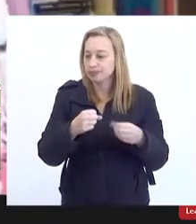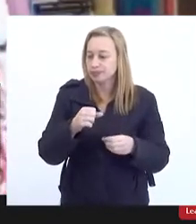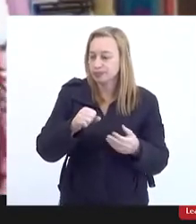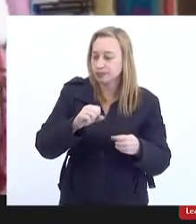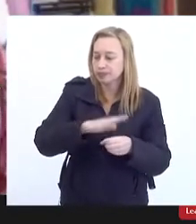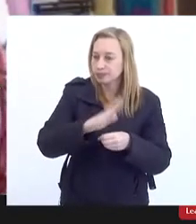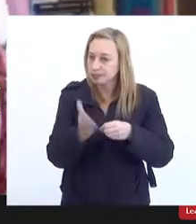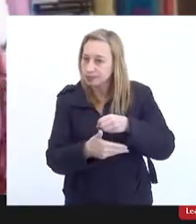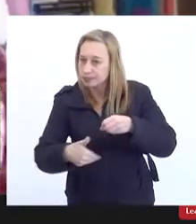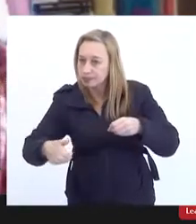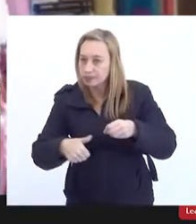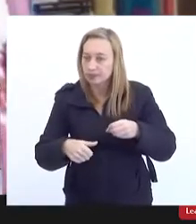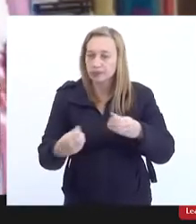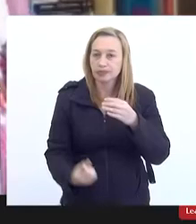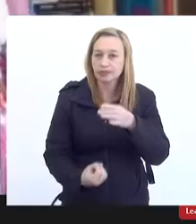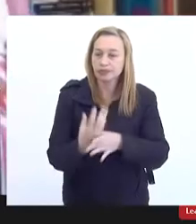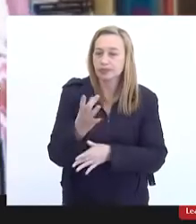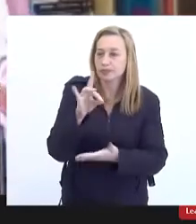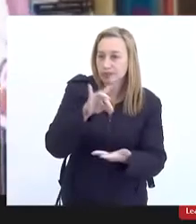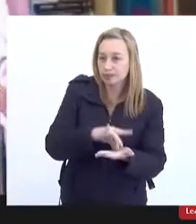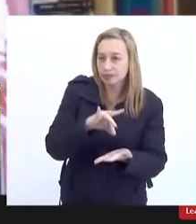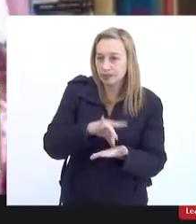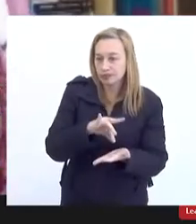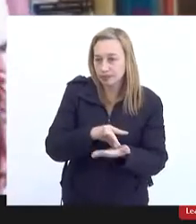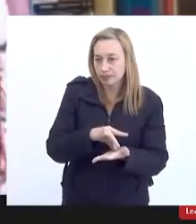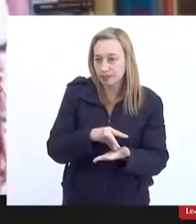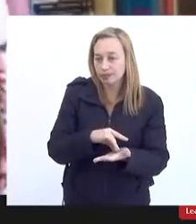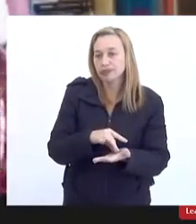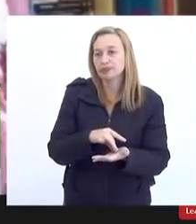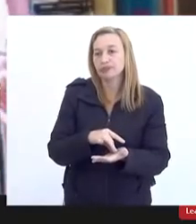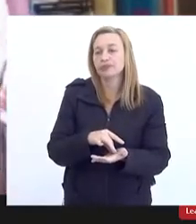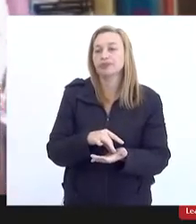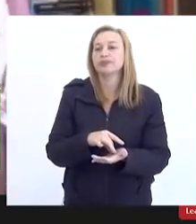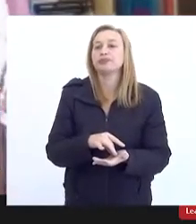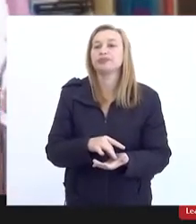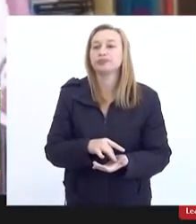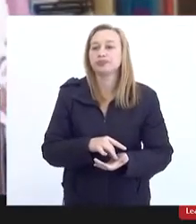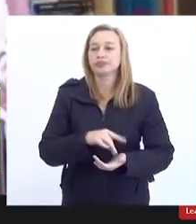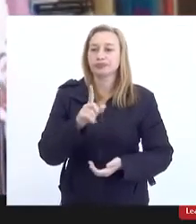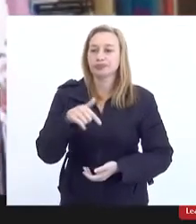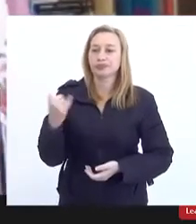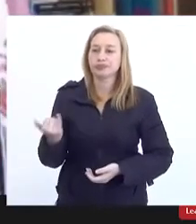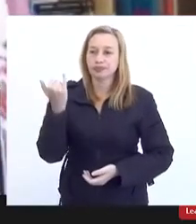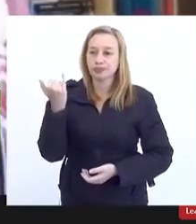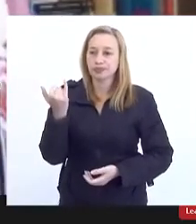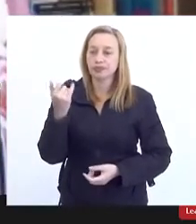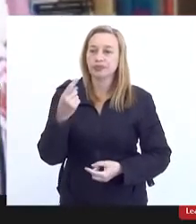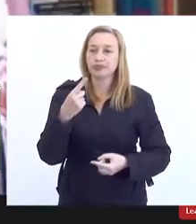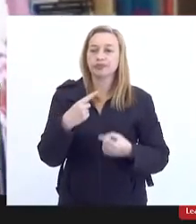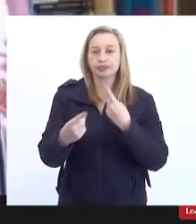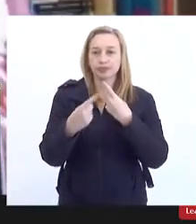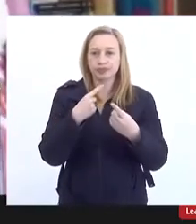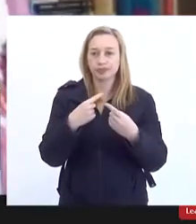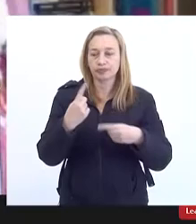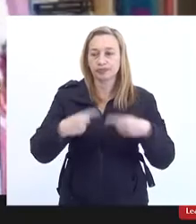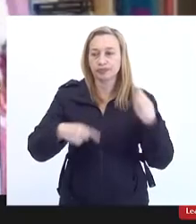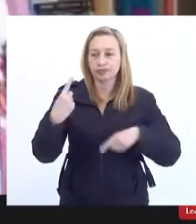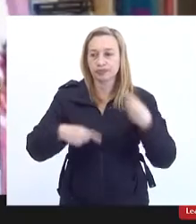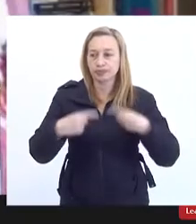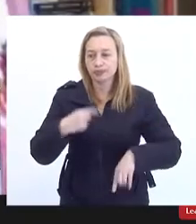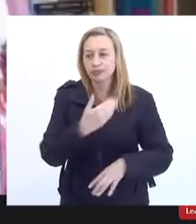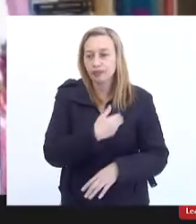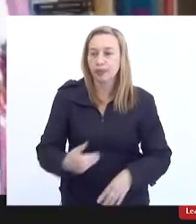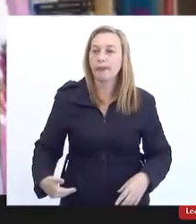raramente é criado, mas nestes casos, em especial do caso do Supruminense, talvez fosse muito importante como política pública para segurar a